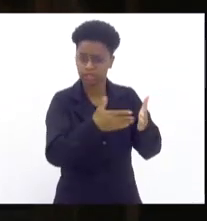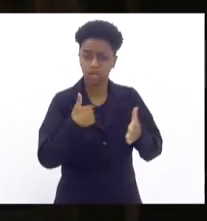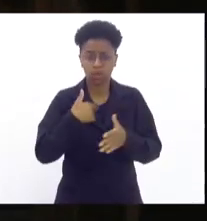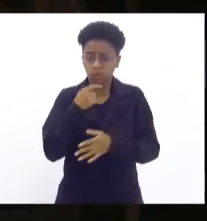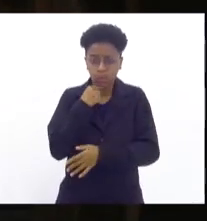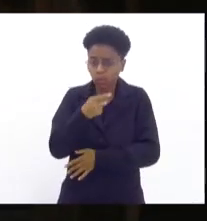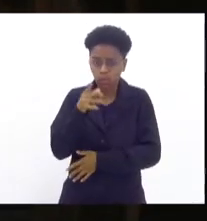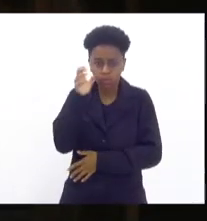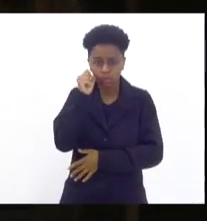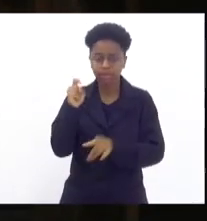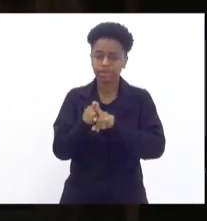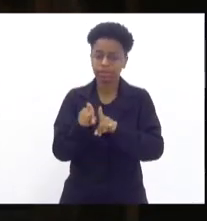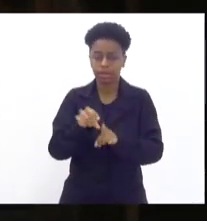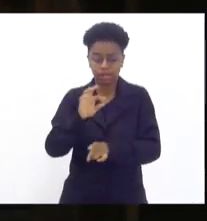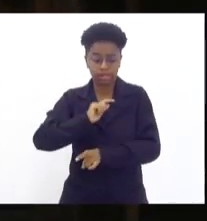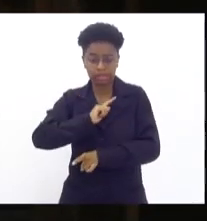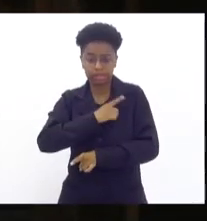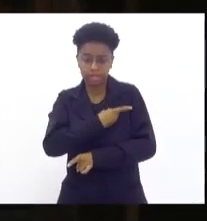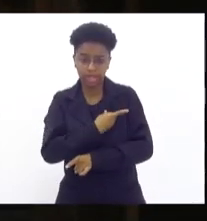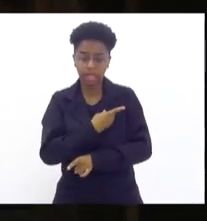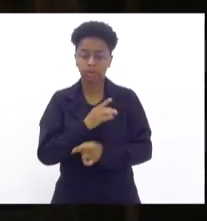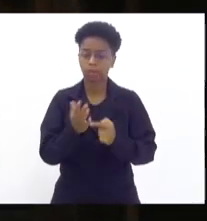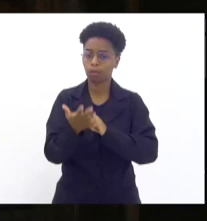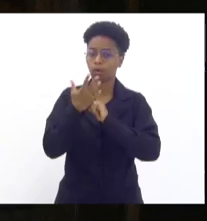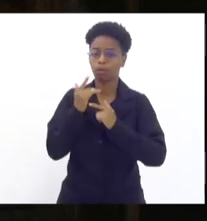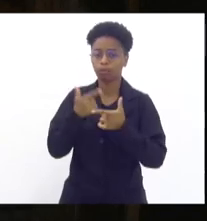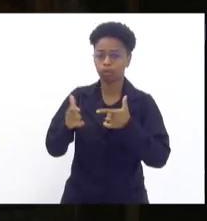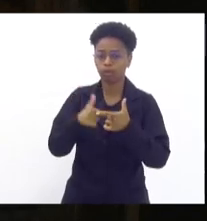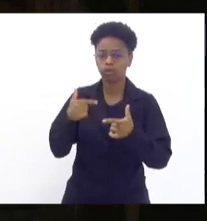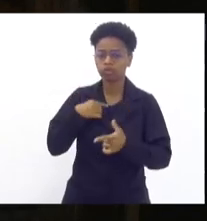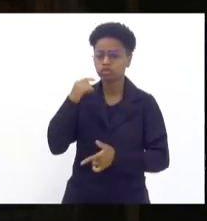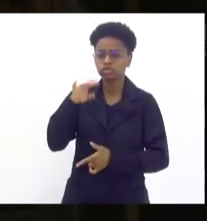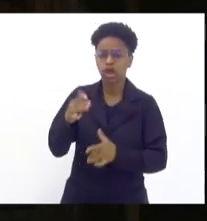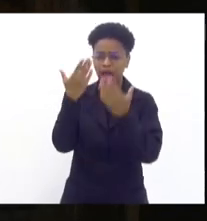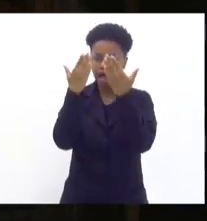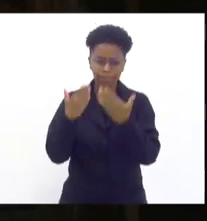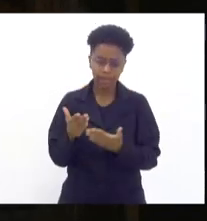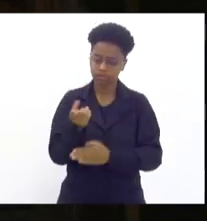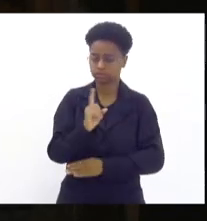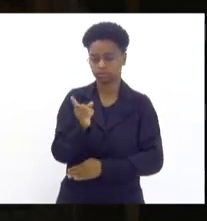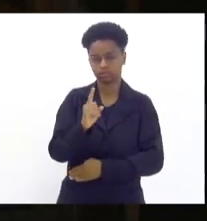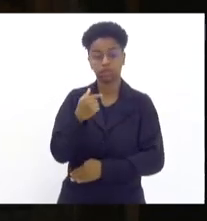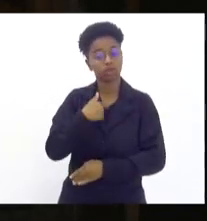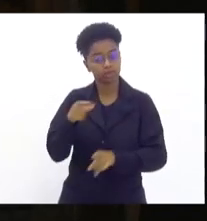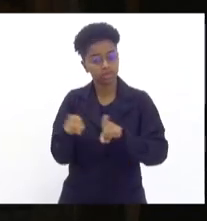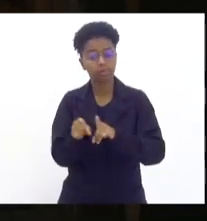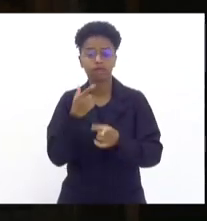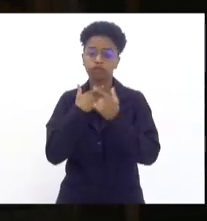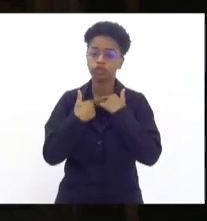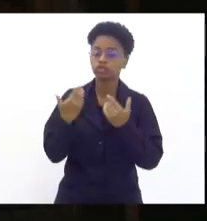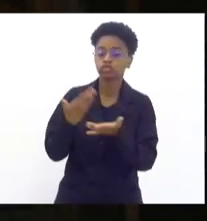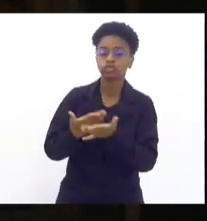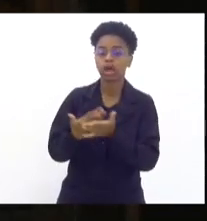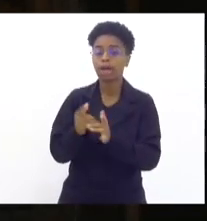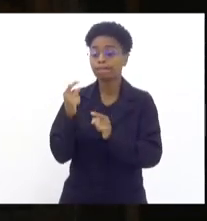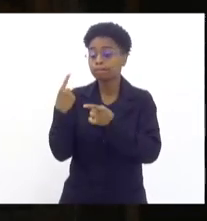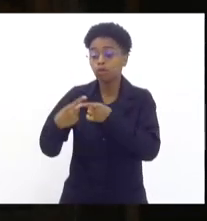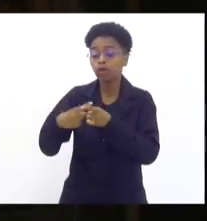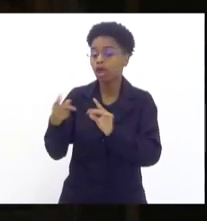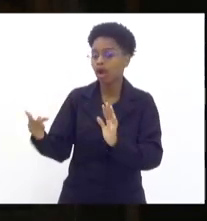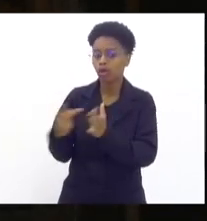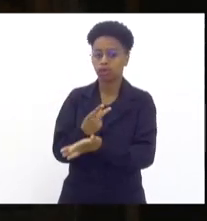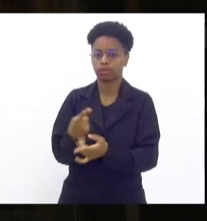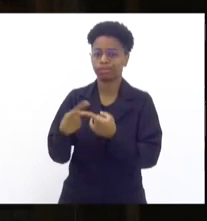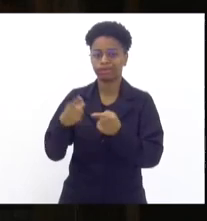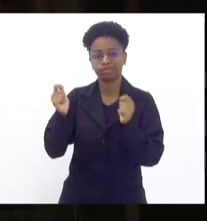problema, mas eu não me limito só à análise. Eu também quero estudar a causa para que a gente possa